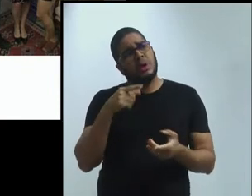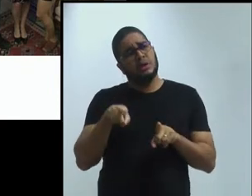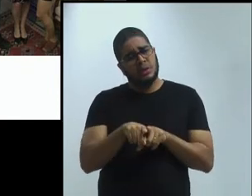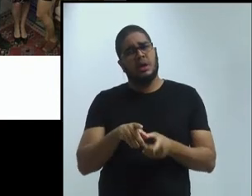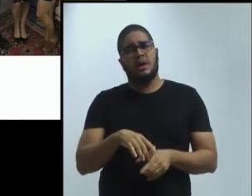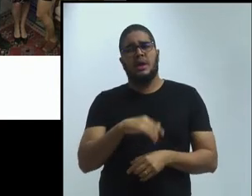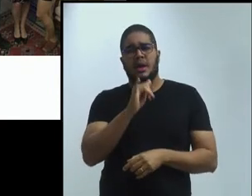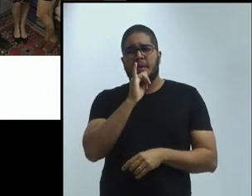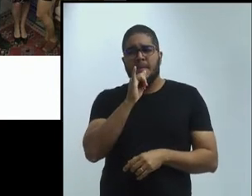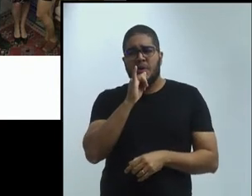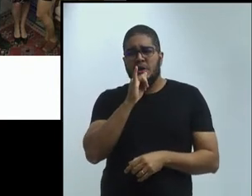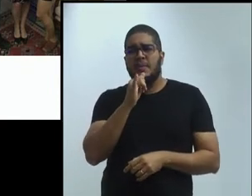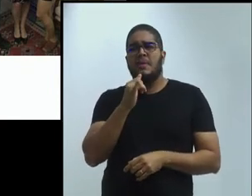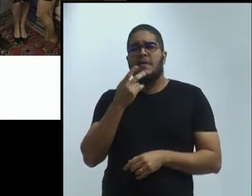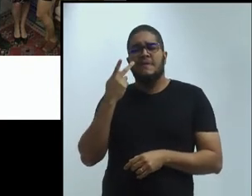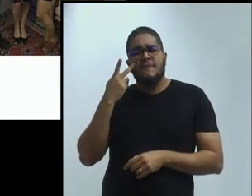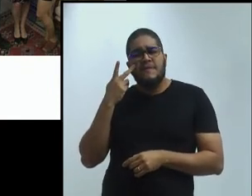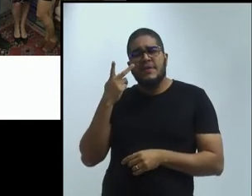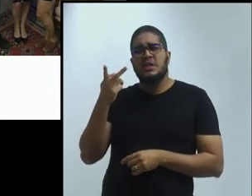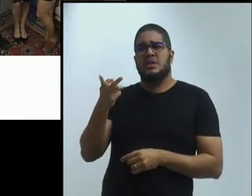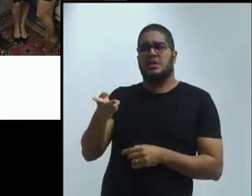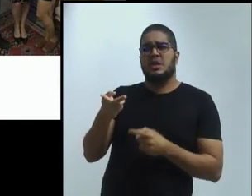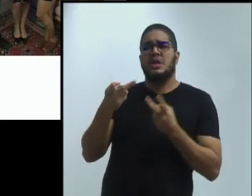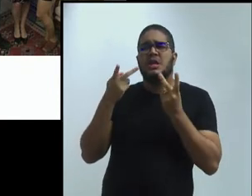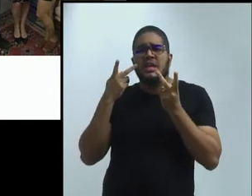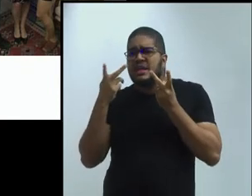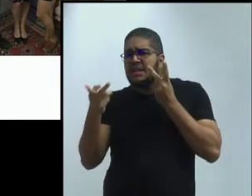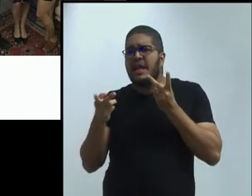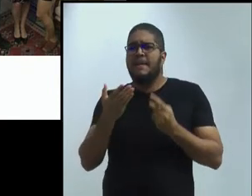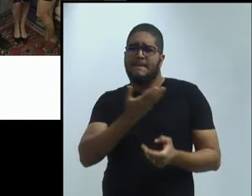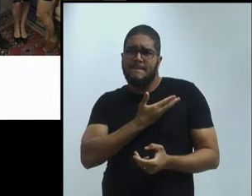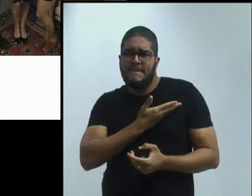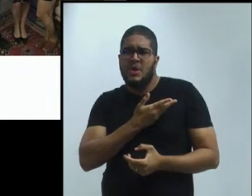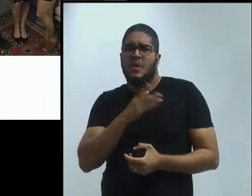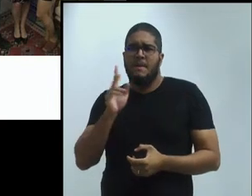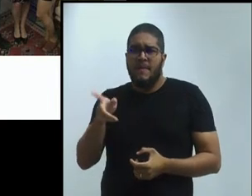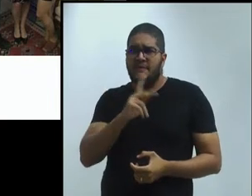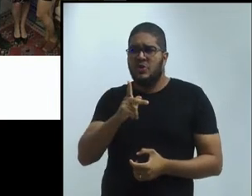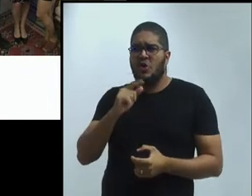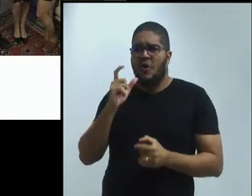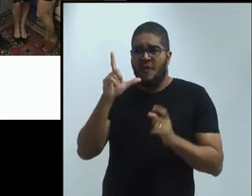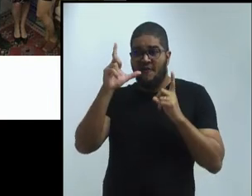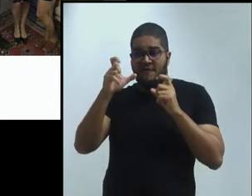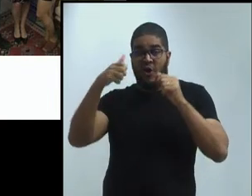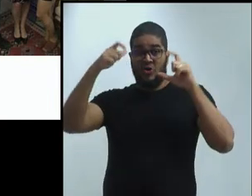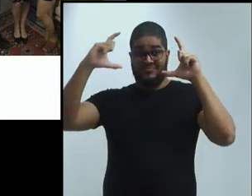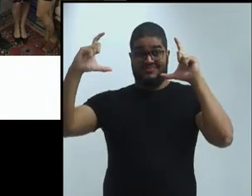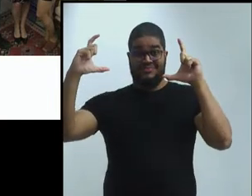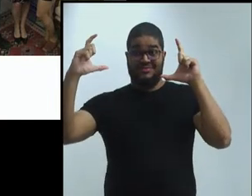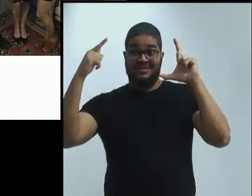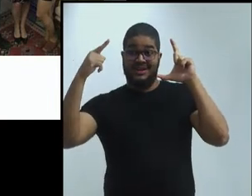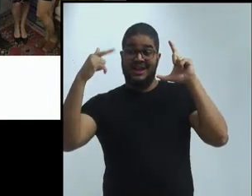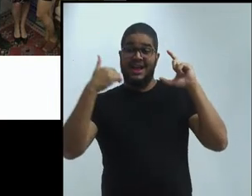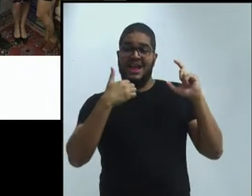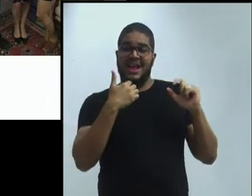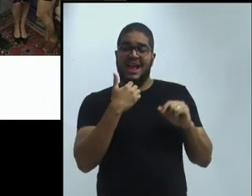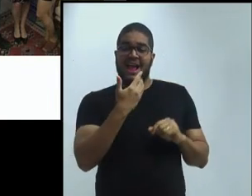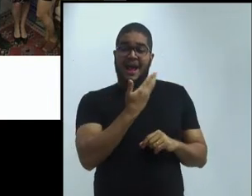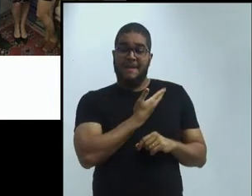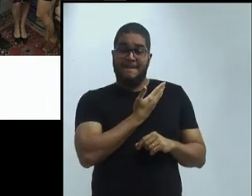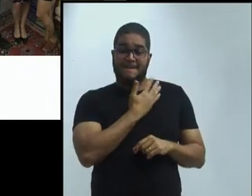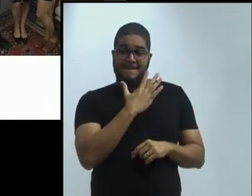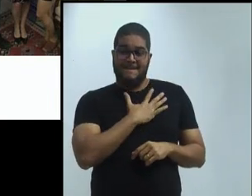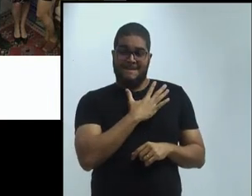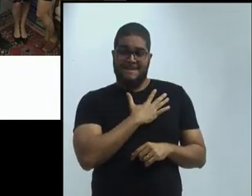visitas informais e amigos professores. Aí vocês têm essa foto que está no topo. Esse é um amigo meu, poeta, e